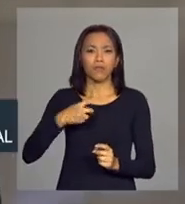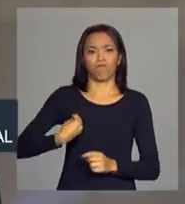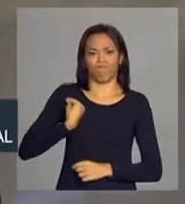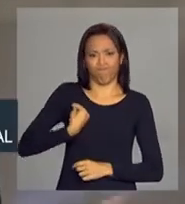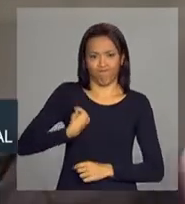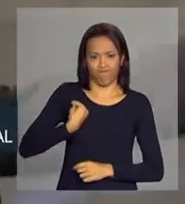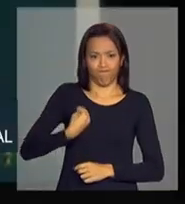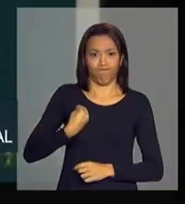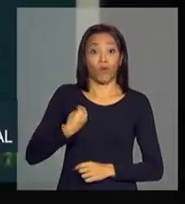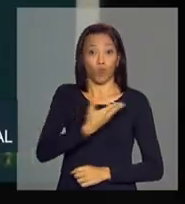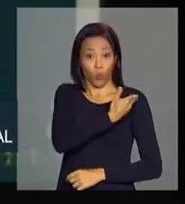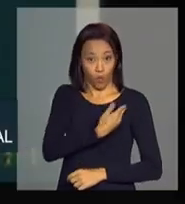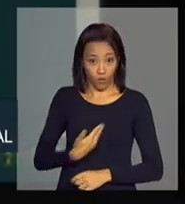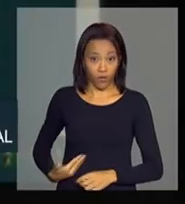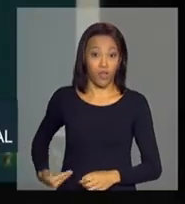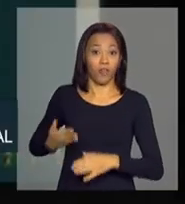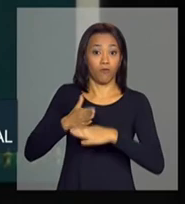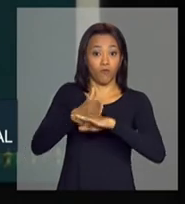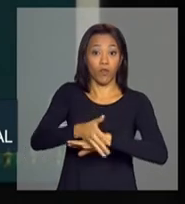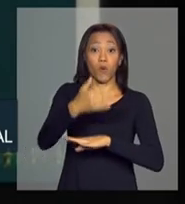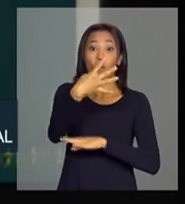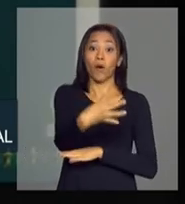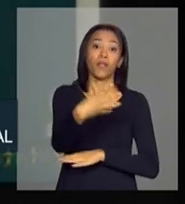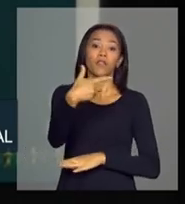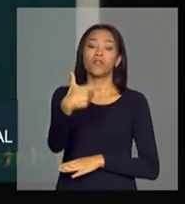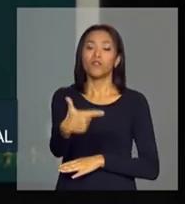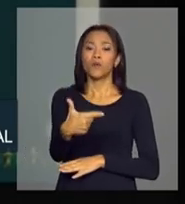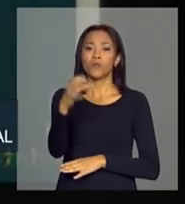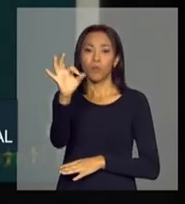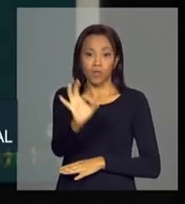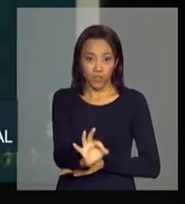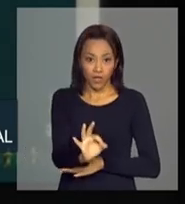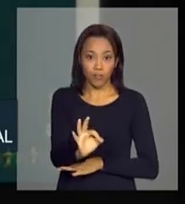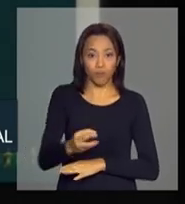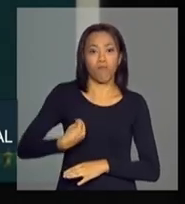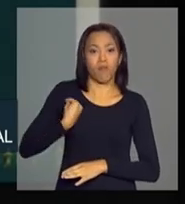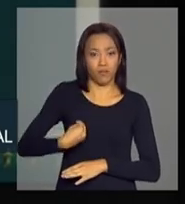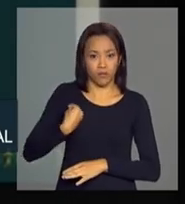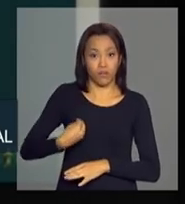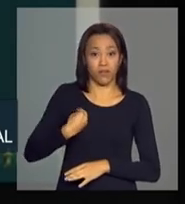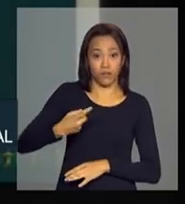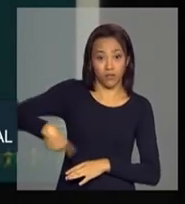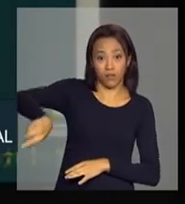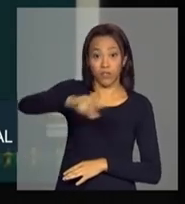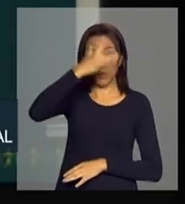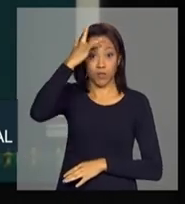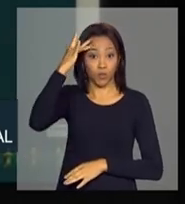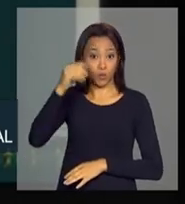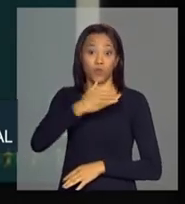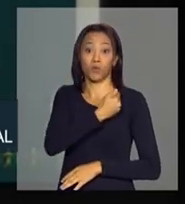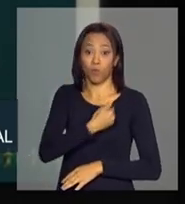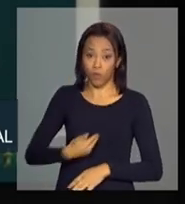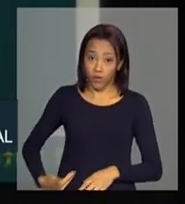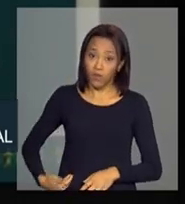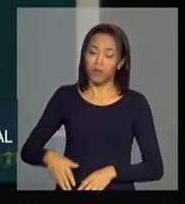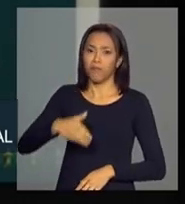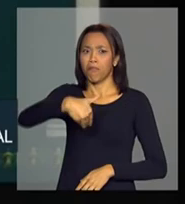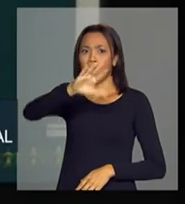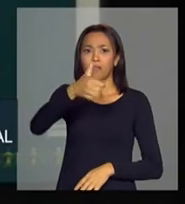setor público, que foram 42% dos nossos participantes, dos nossos mais de 10 mil